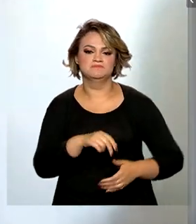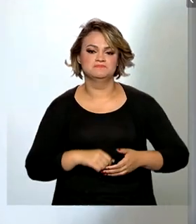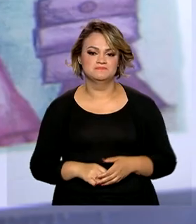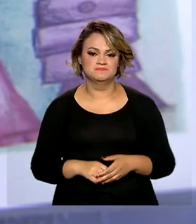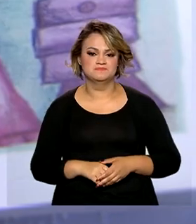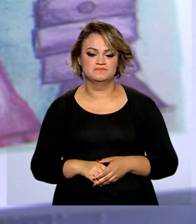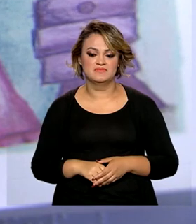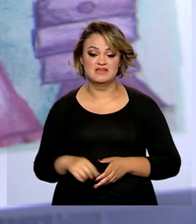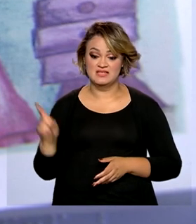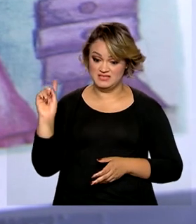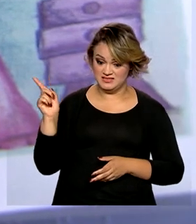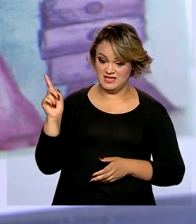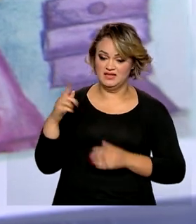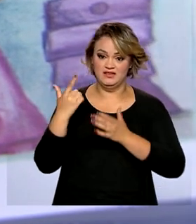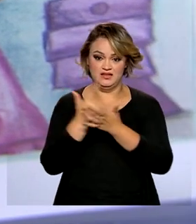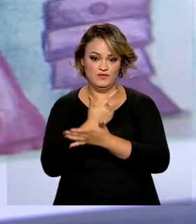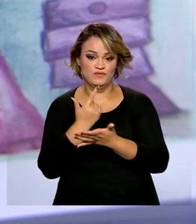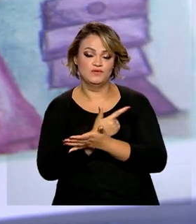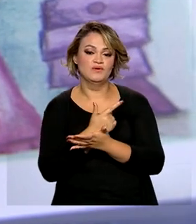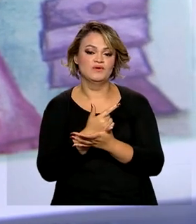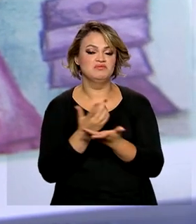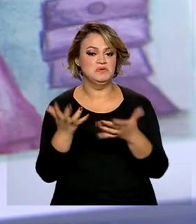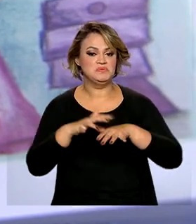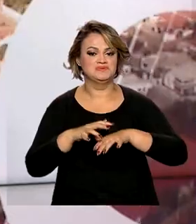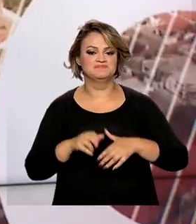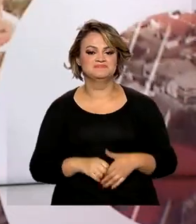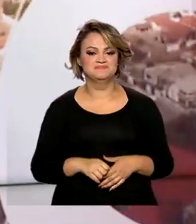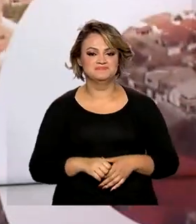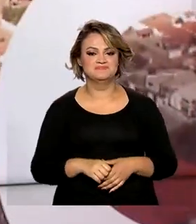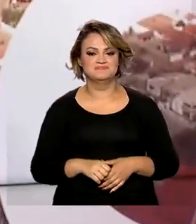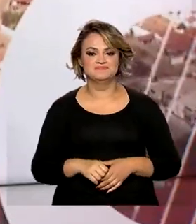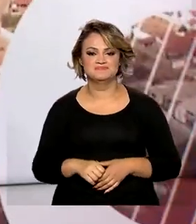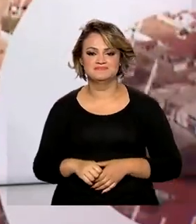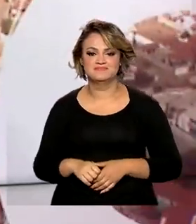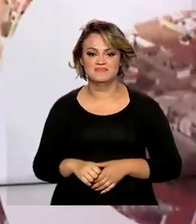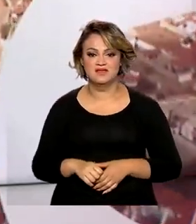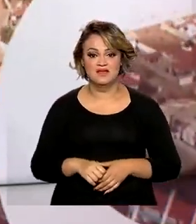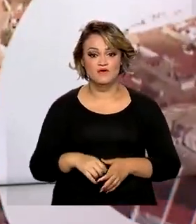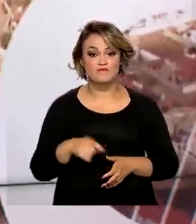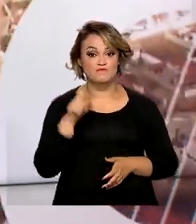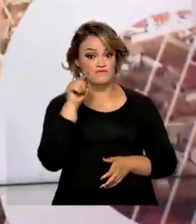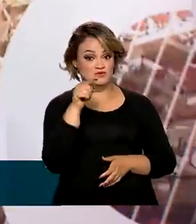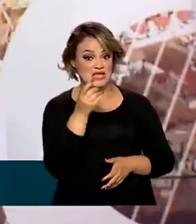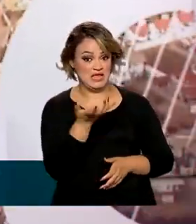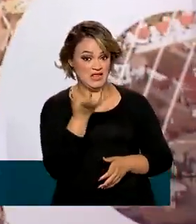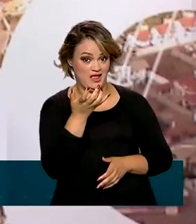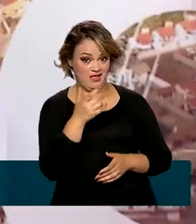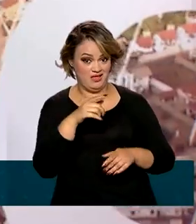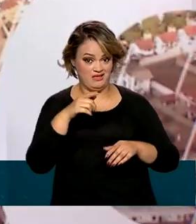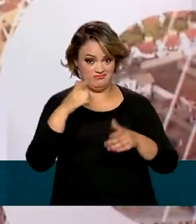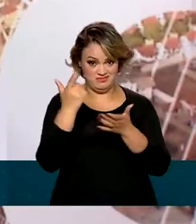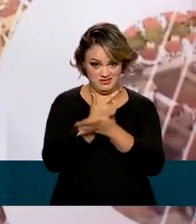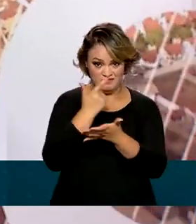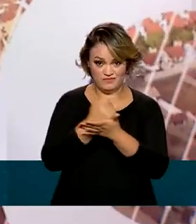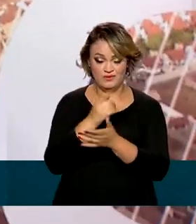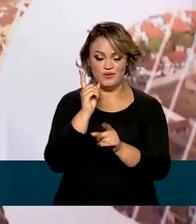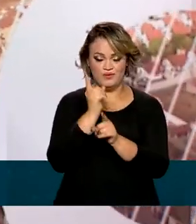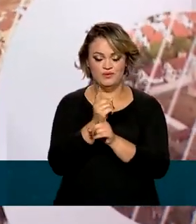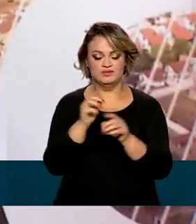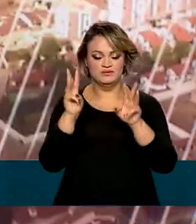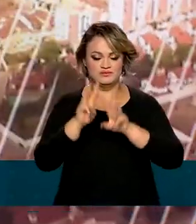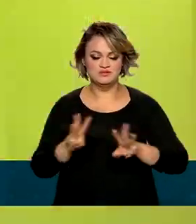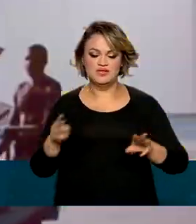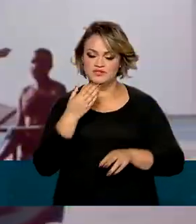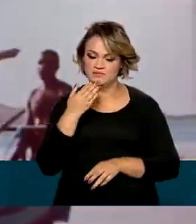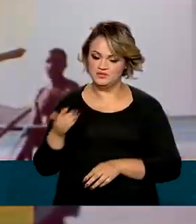visual. Ele é um livro inclusivo. Quem quiser solicitar os livros, pode acessar a página da